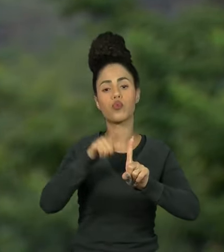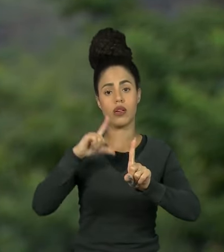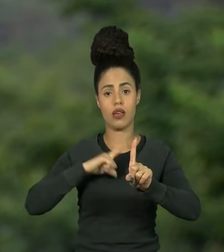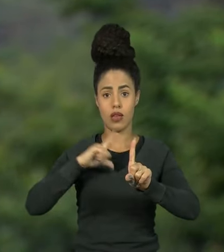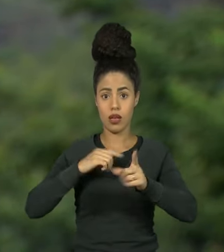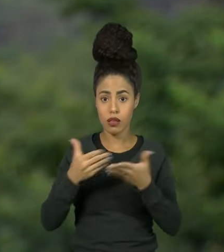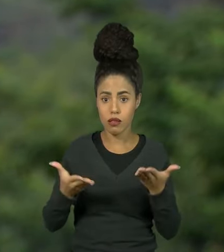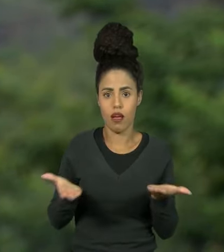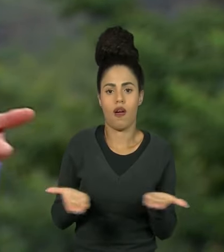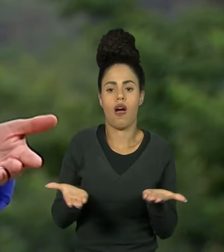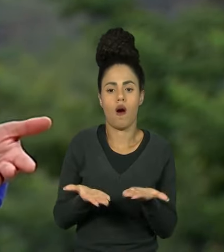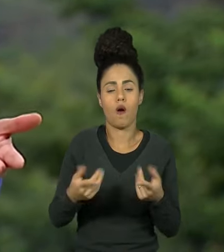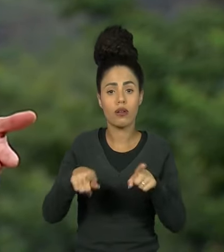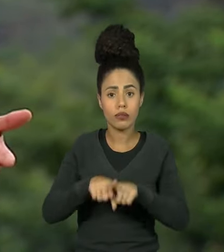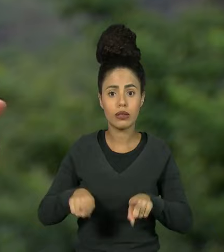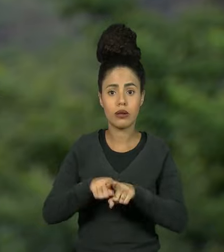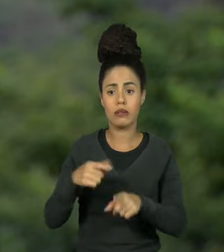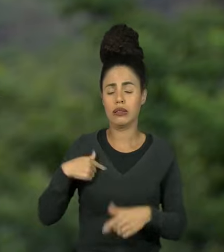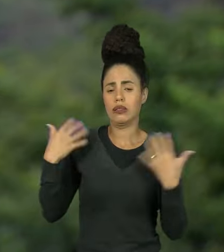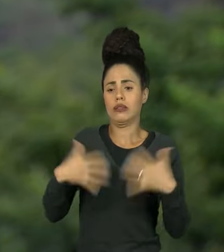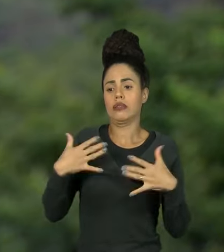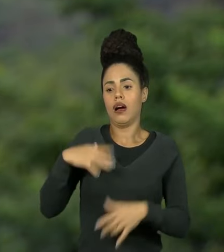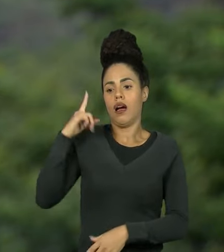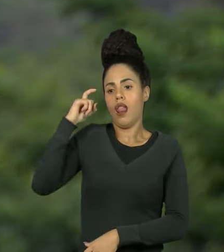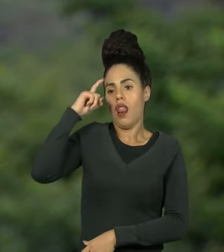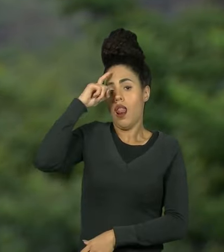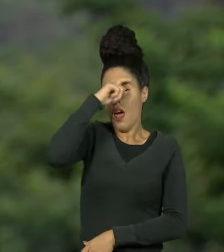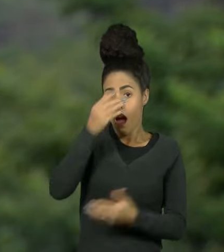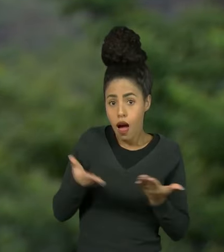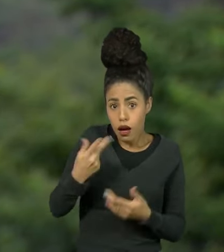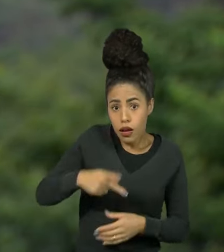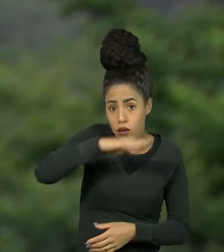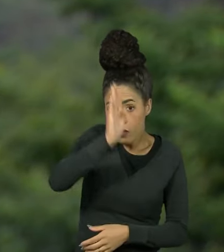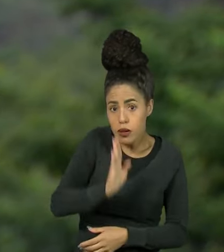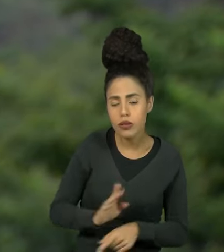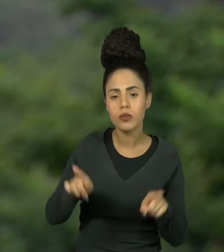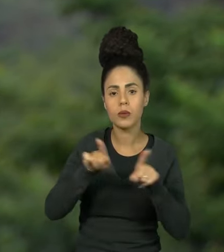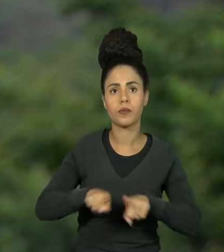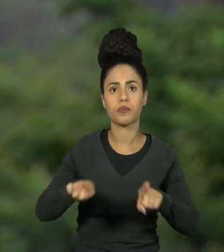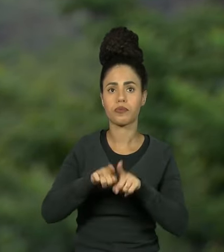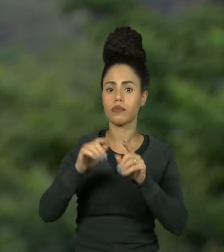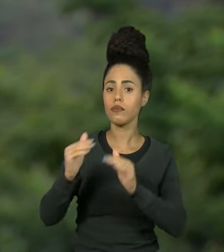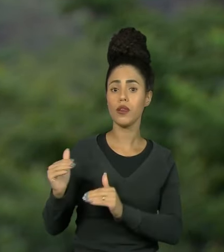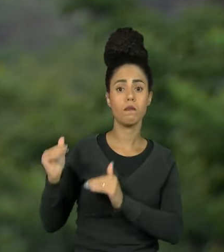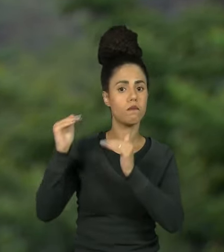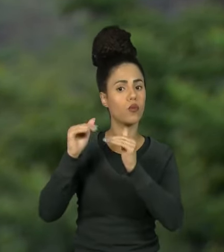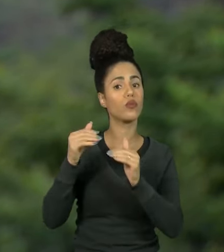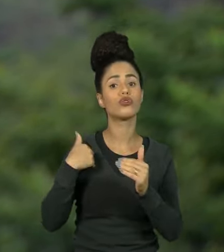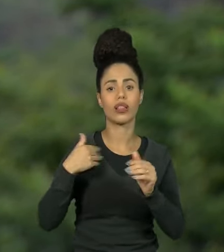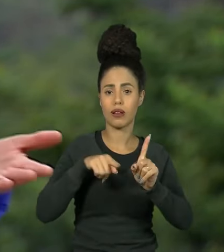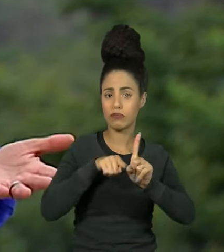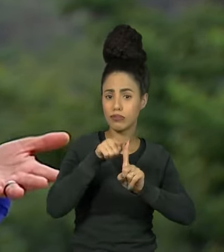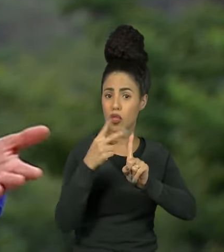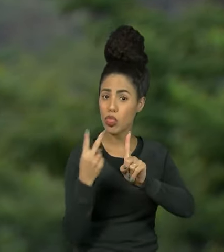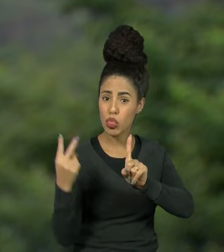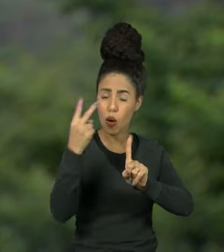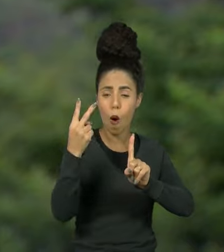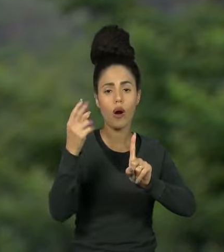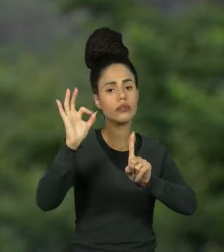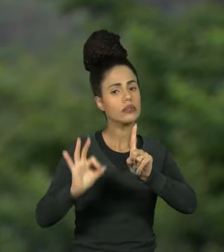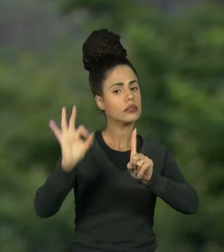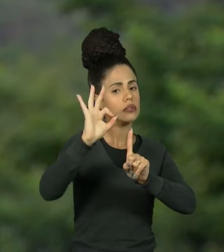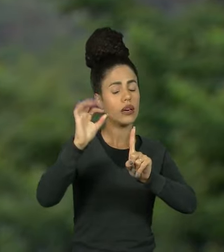pré-industriais. Em alguns lugares, inclusive no Brasil, o aquecimento já está batendo nos 2 graus. Com isso,